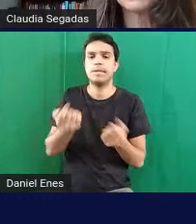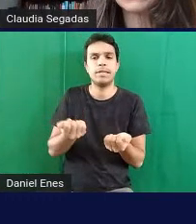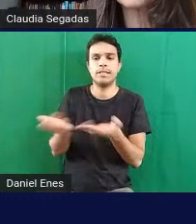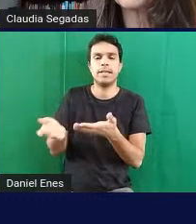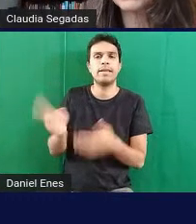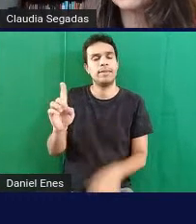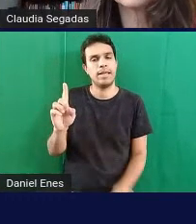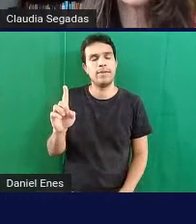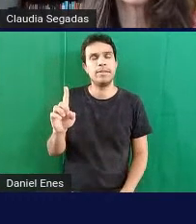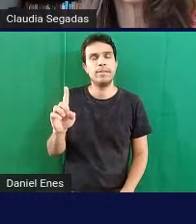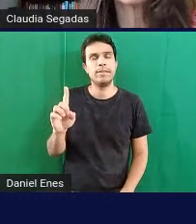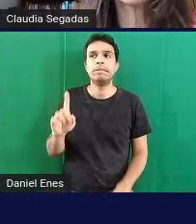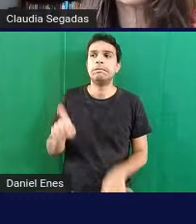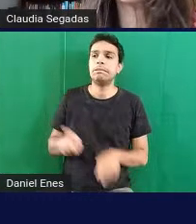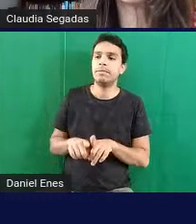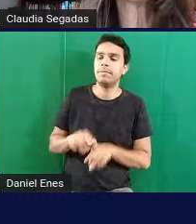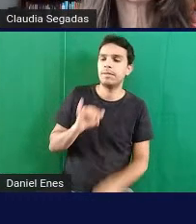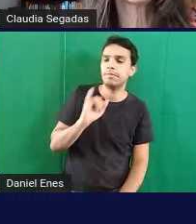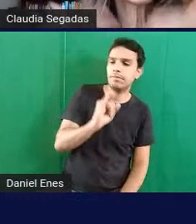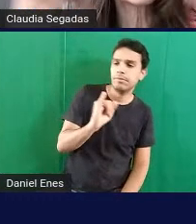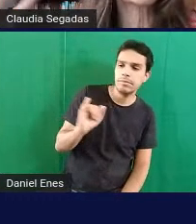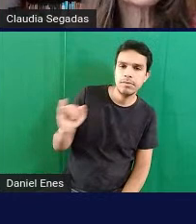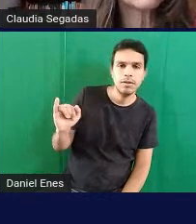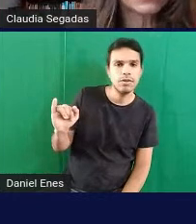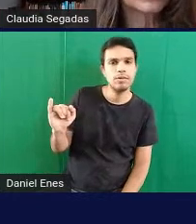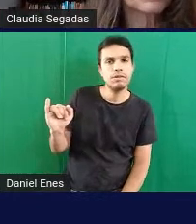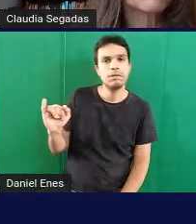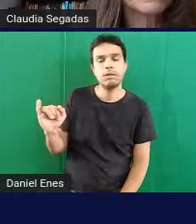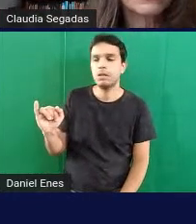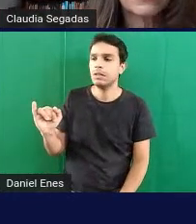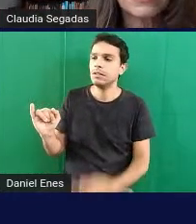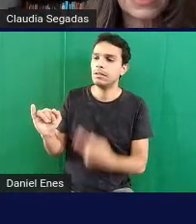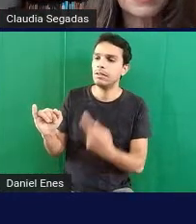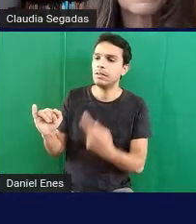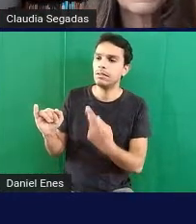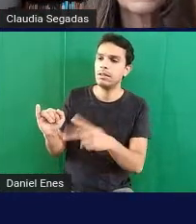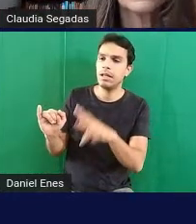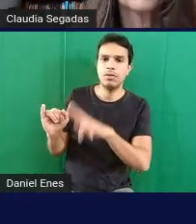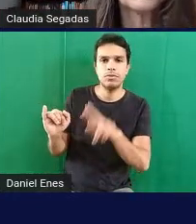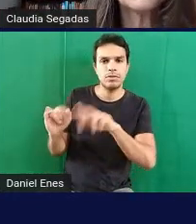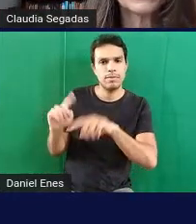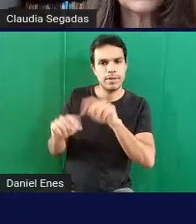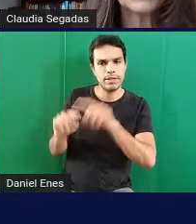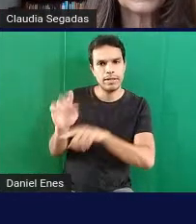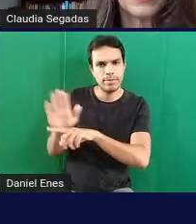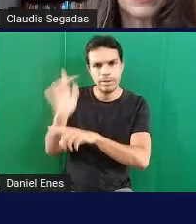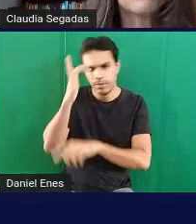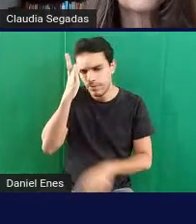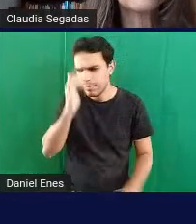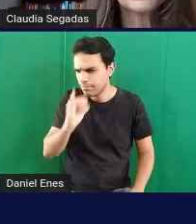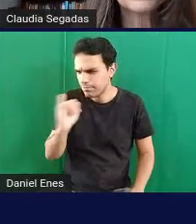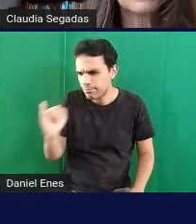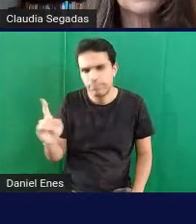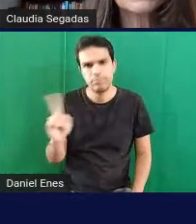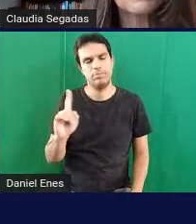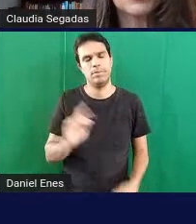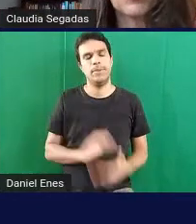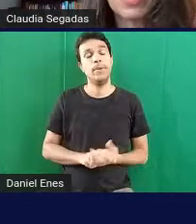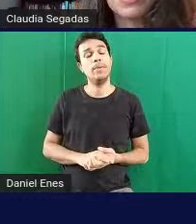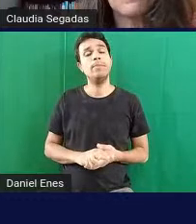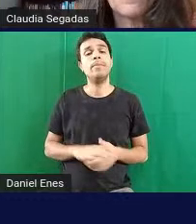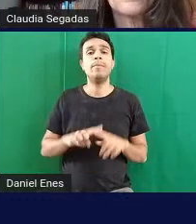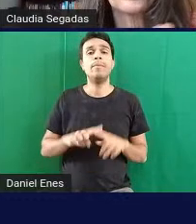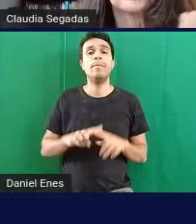nem falado para eles que seria interessante usar materiais para facilitarem no entanto a professora